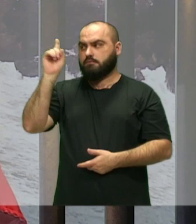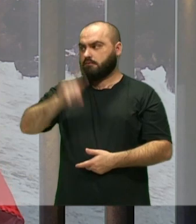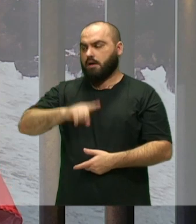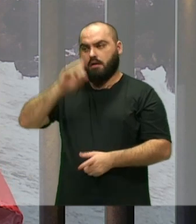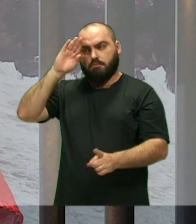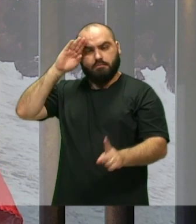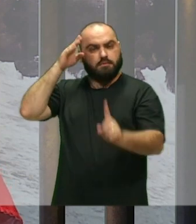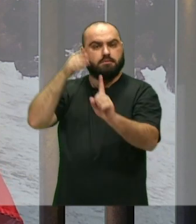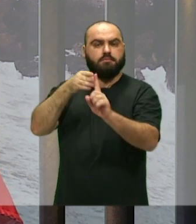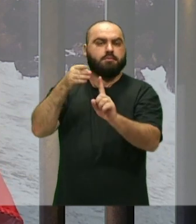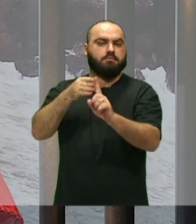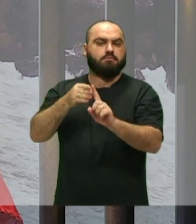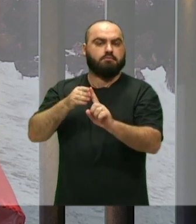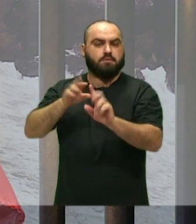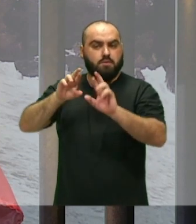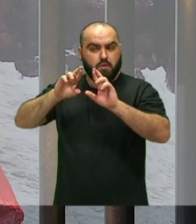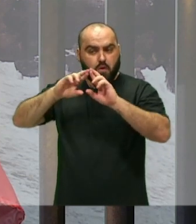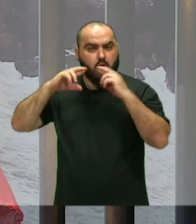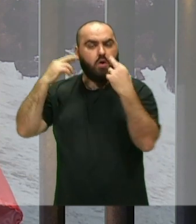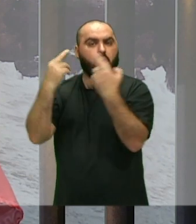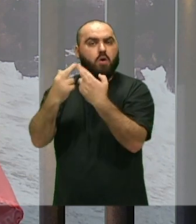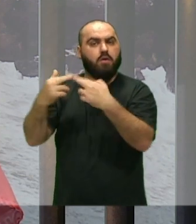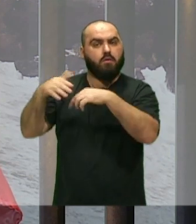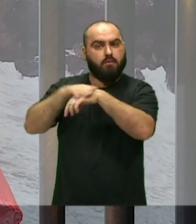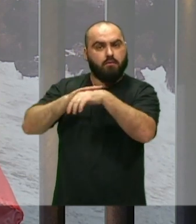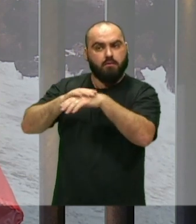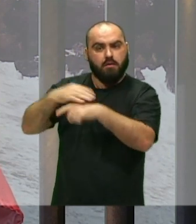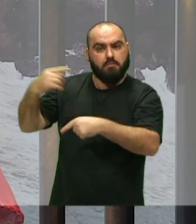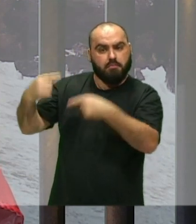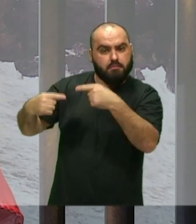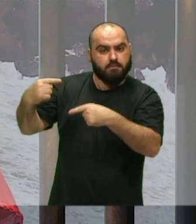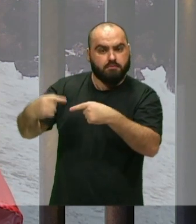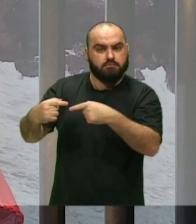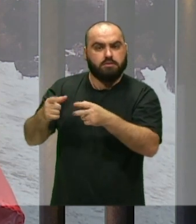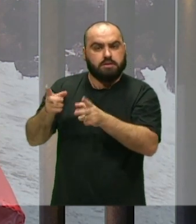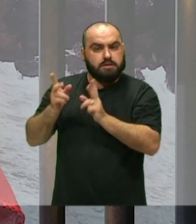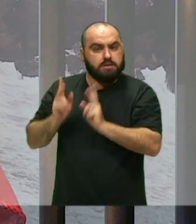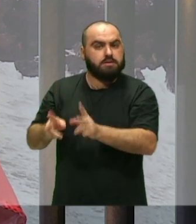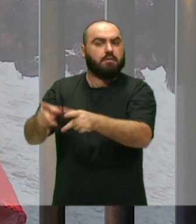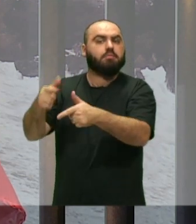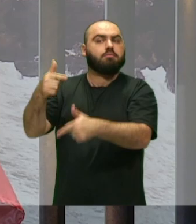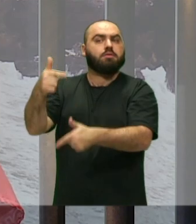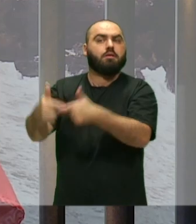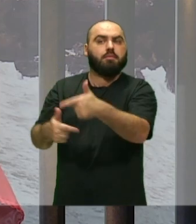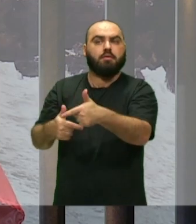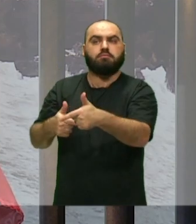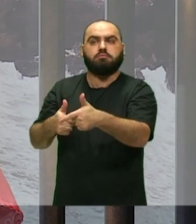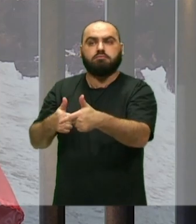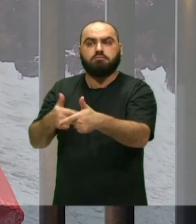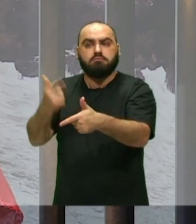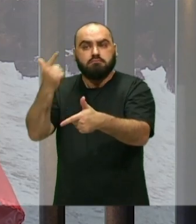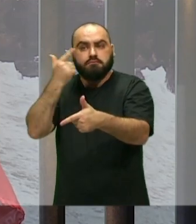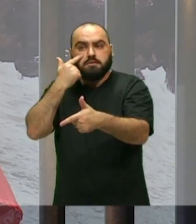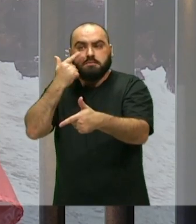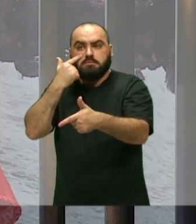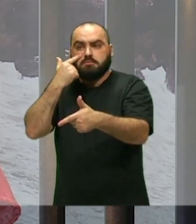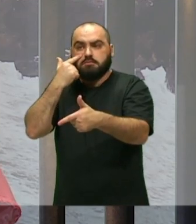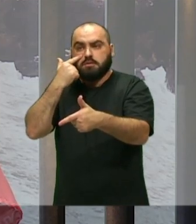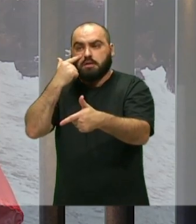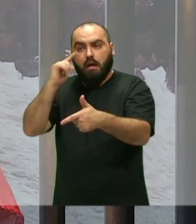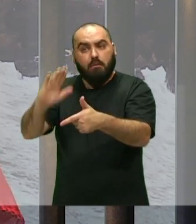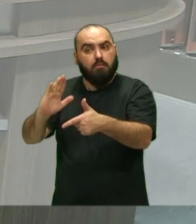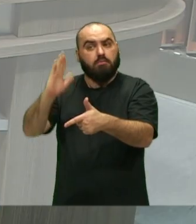As nossas rodas De diálogos E as nossas ações Né? Sempre ações Das temáticas Que surgem De maior